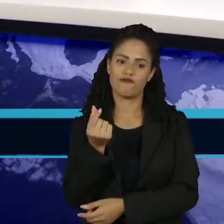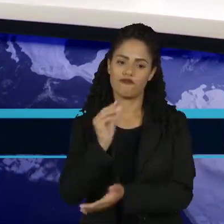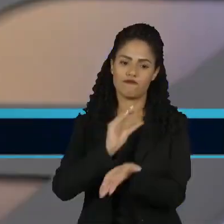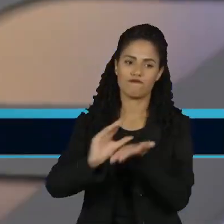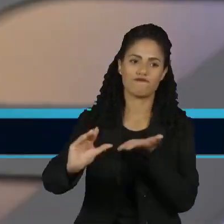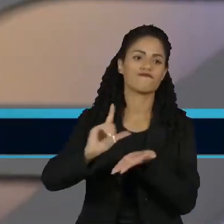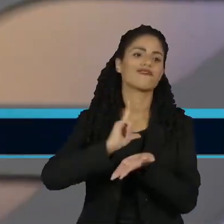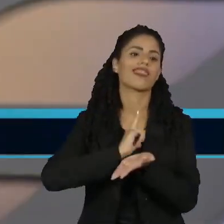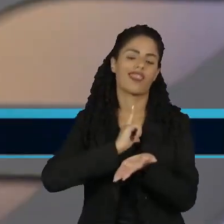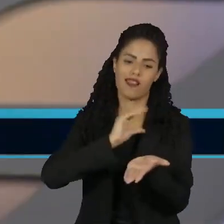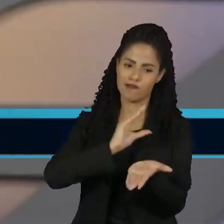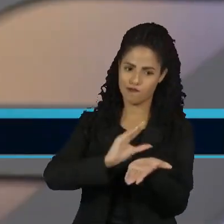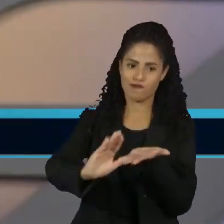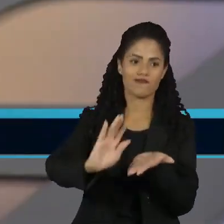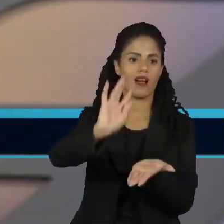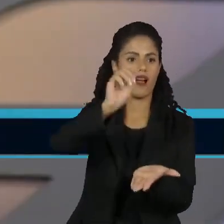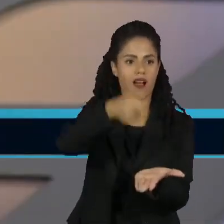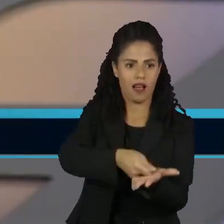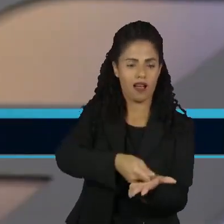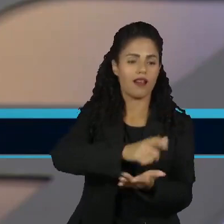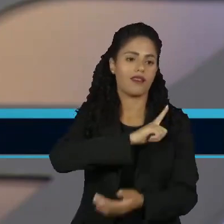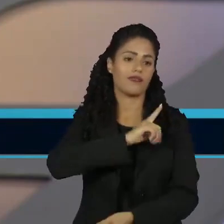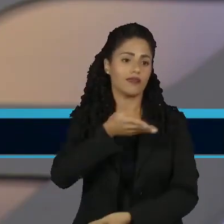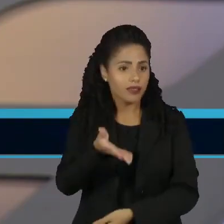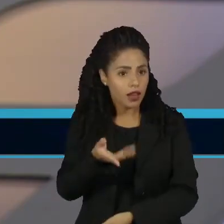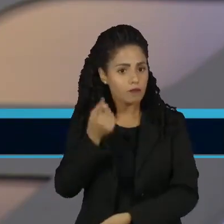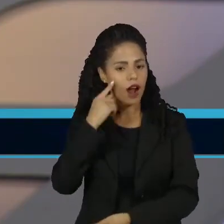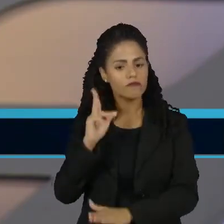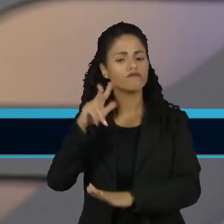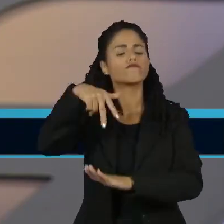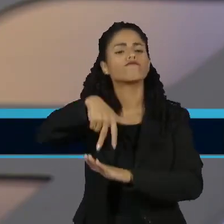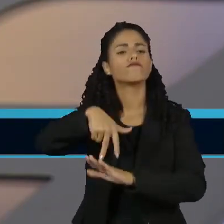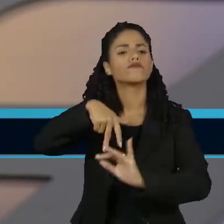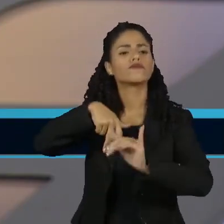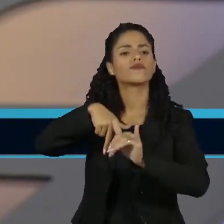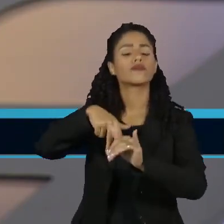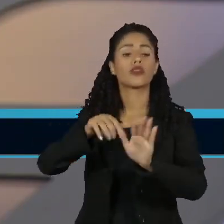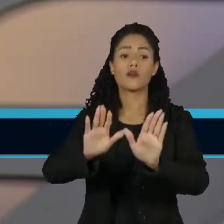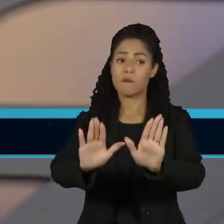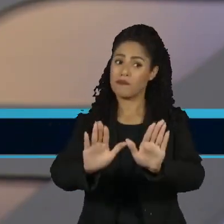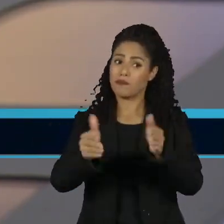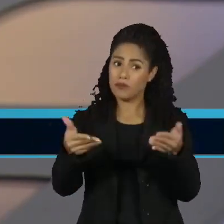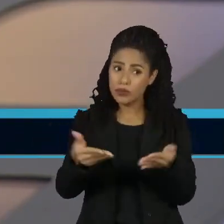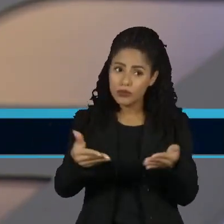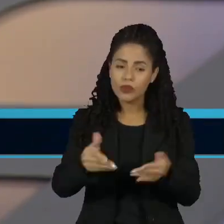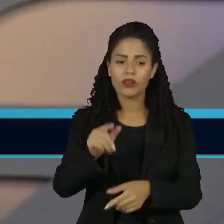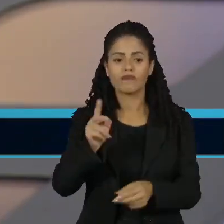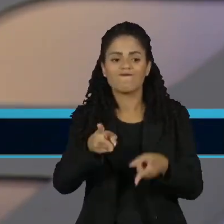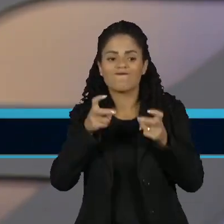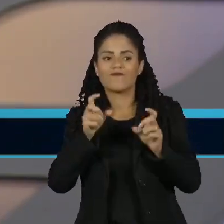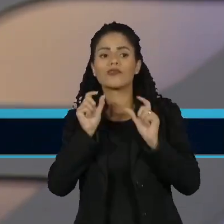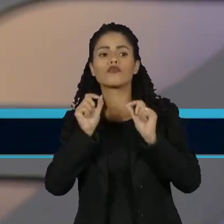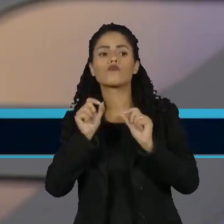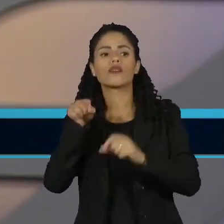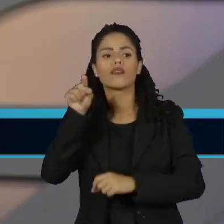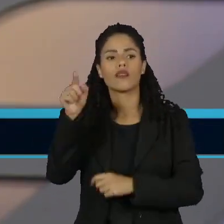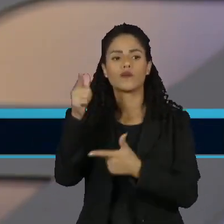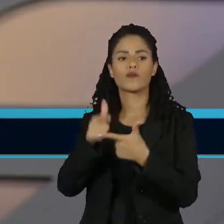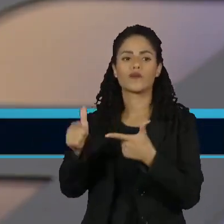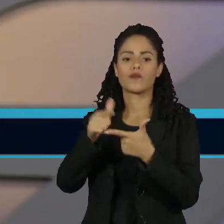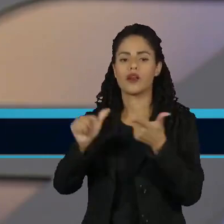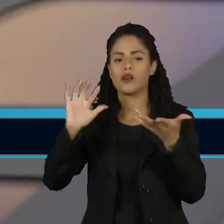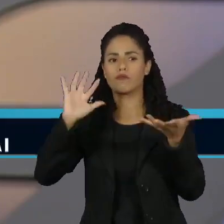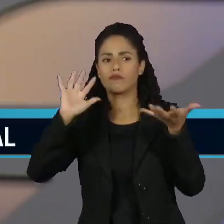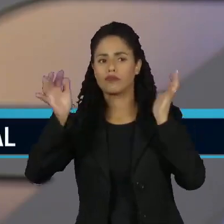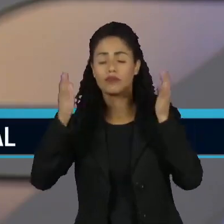que é dinheiro para bancar e estar lá para levantar a voz. Só que eu acho que dessa vez, a situação da crise climática, ela está